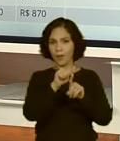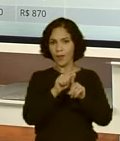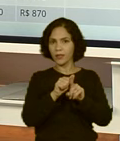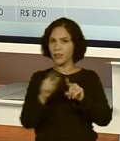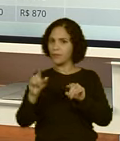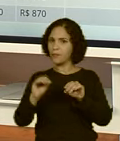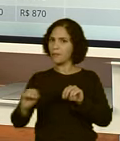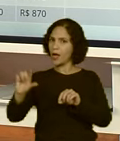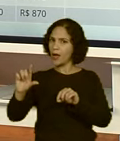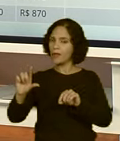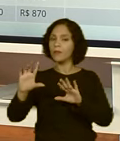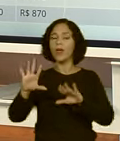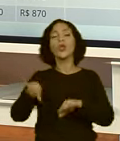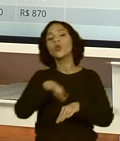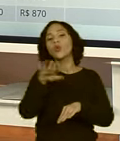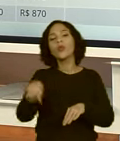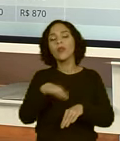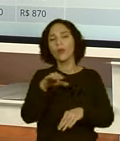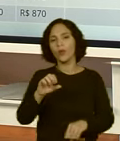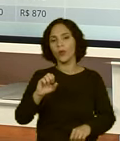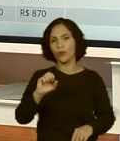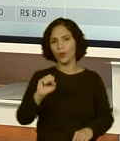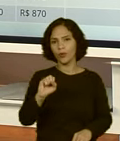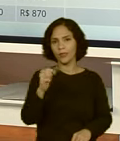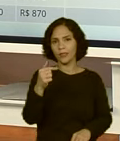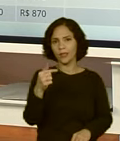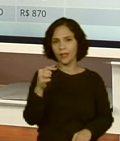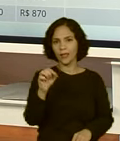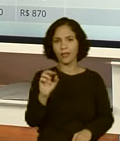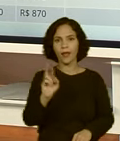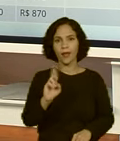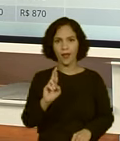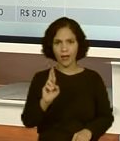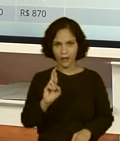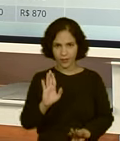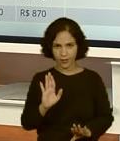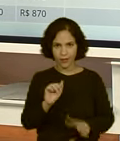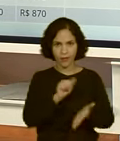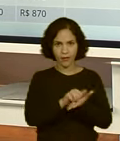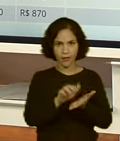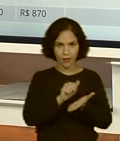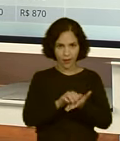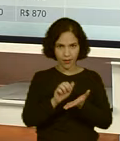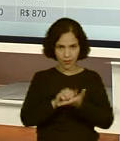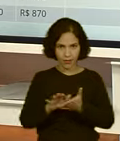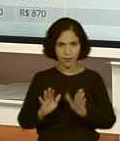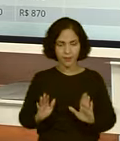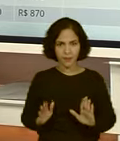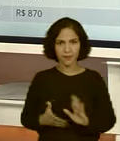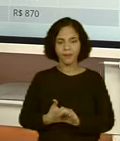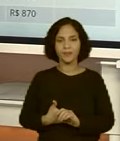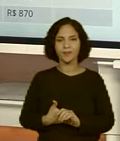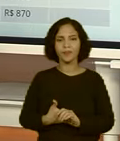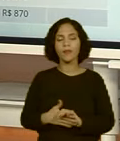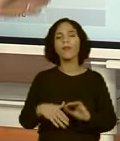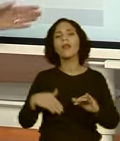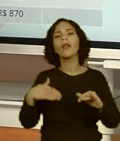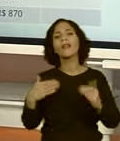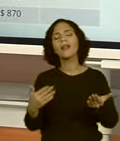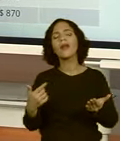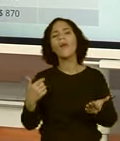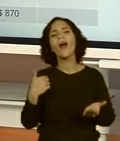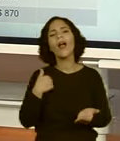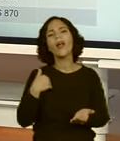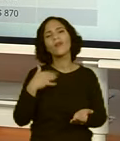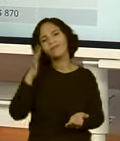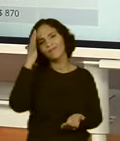um total de R$ 870,00 de gasto, certo? Bom, quanto que eu prevejo, então,